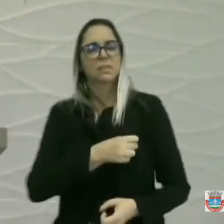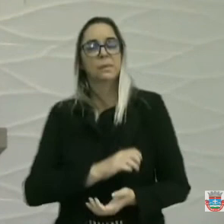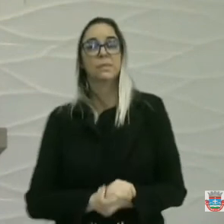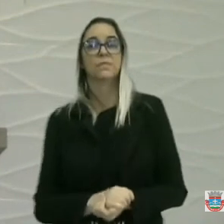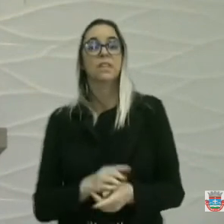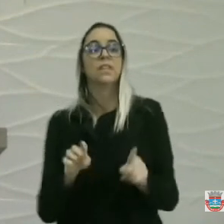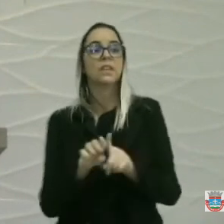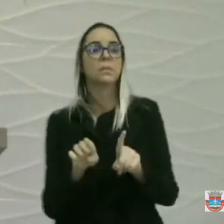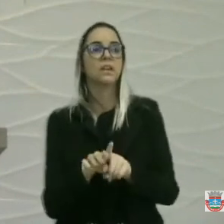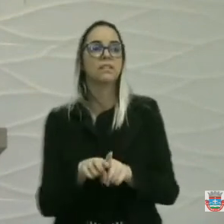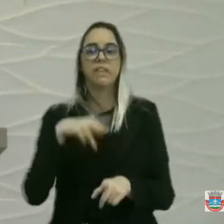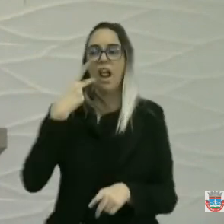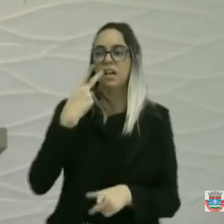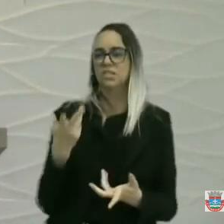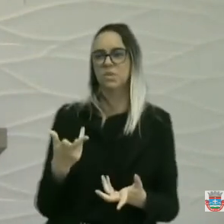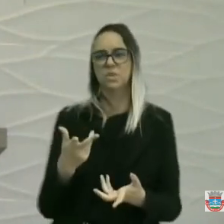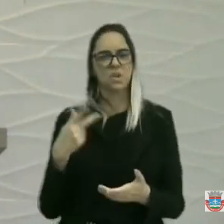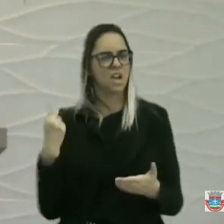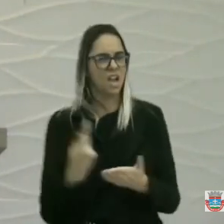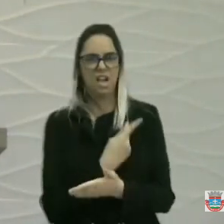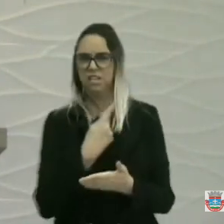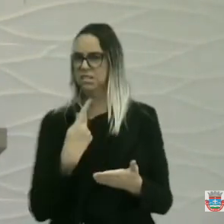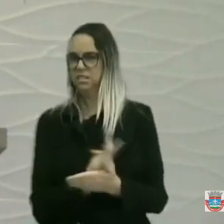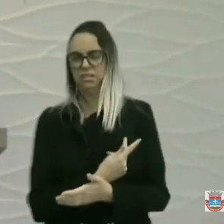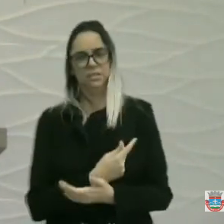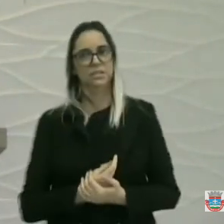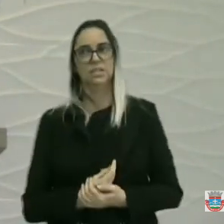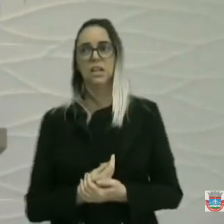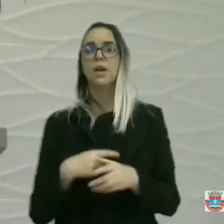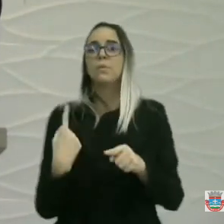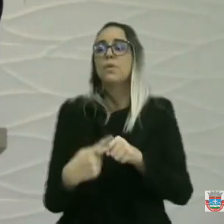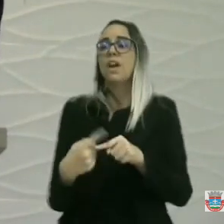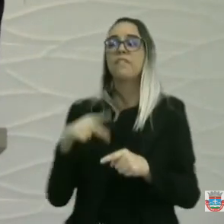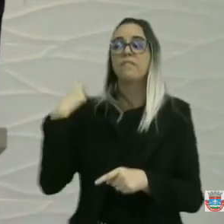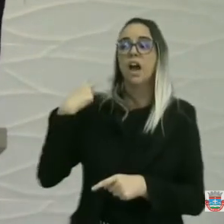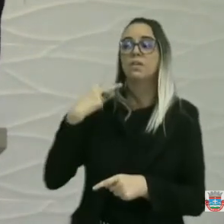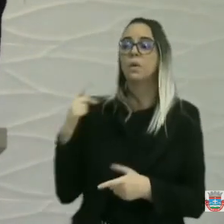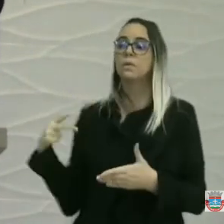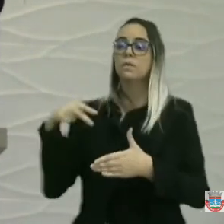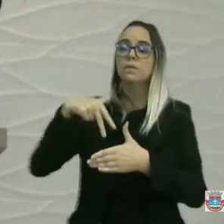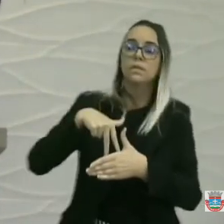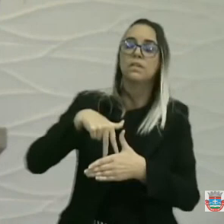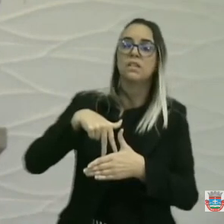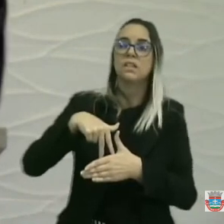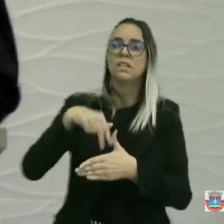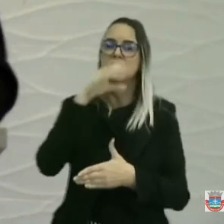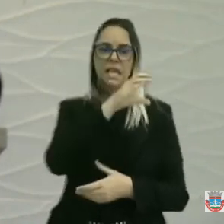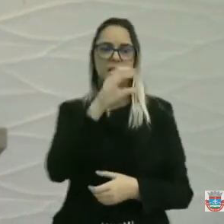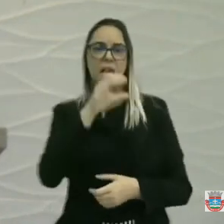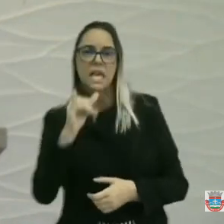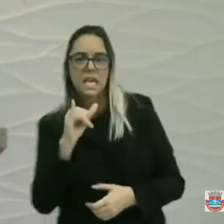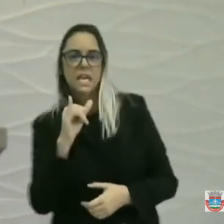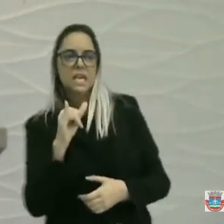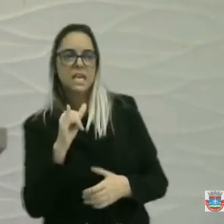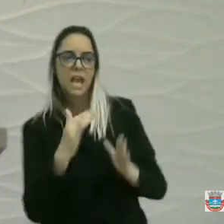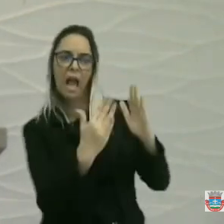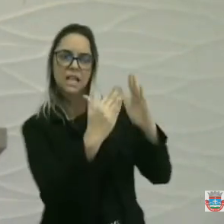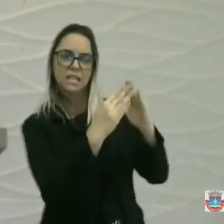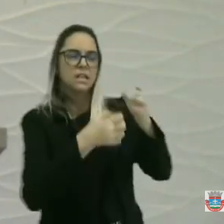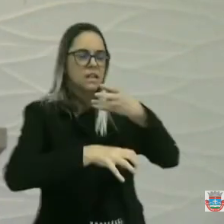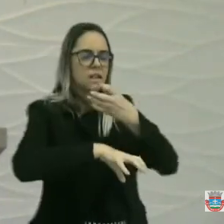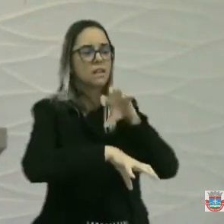Falar o que não deve. Por que esse vereador não falou aqui que o conceito está fechado desde 2020?